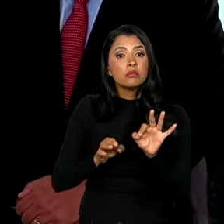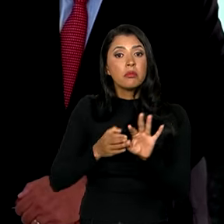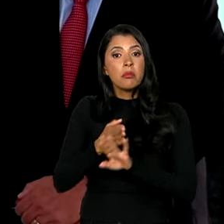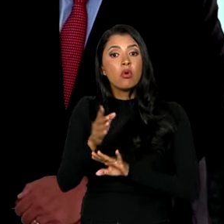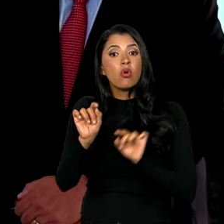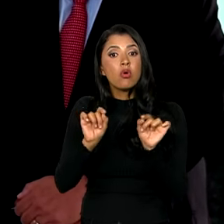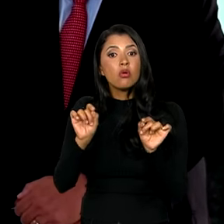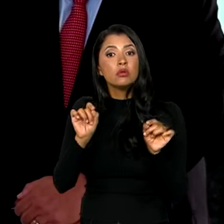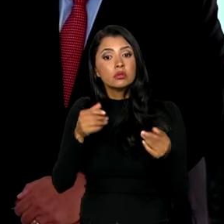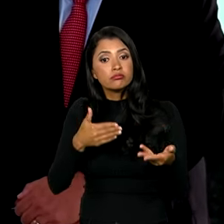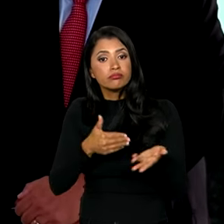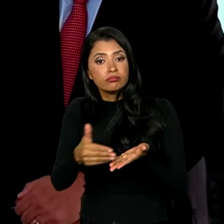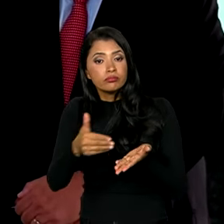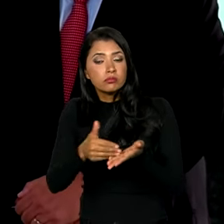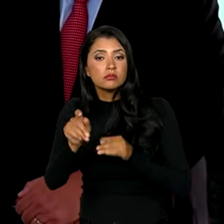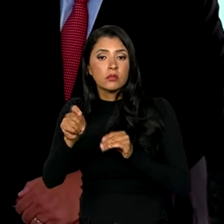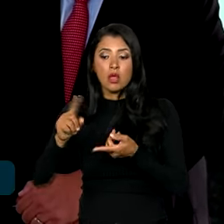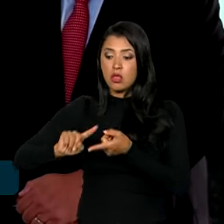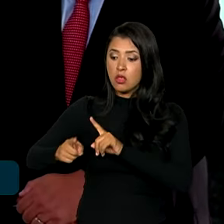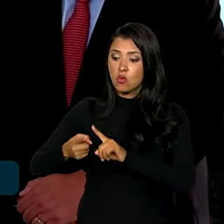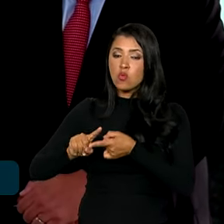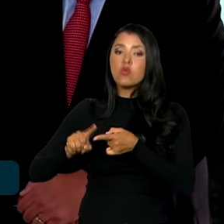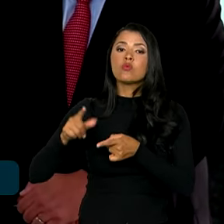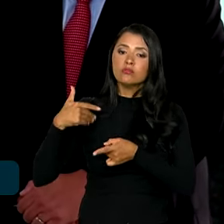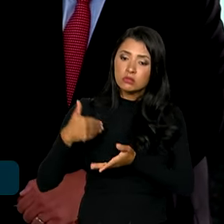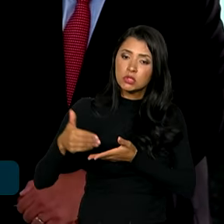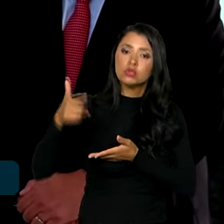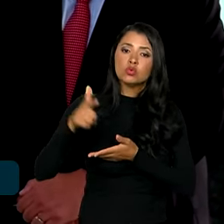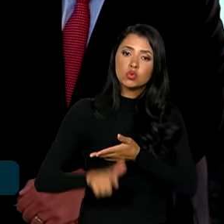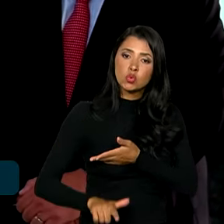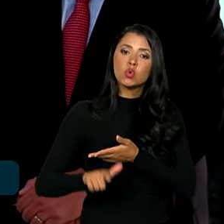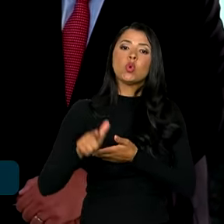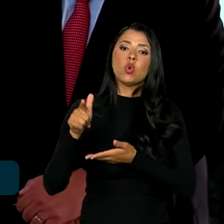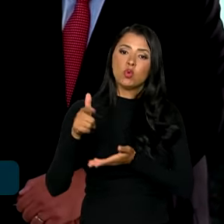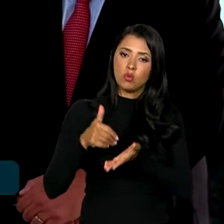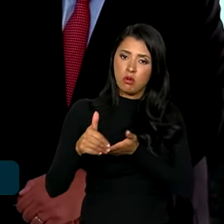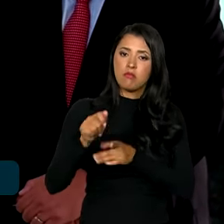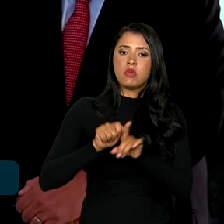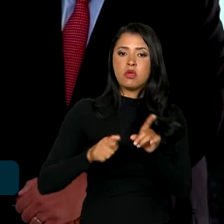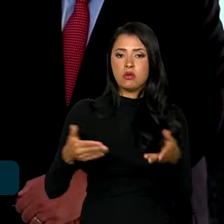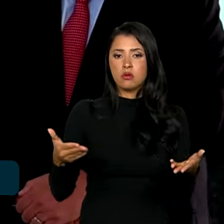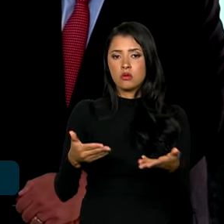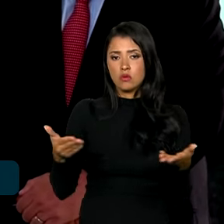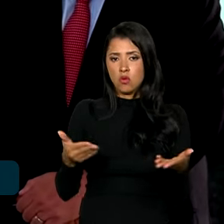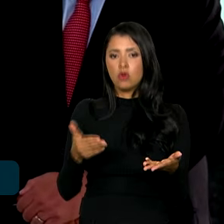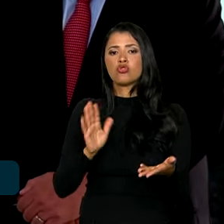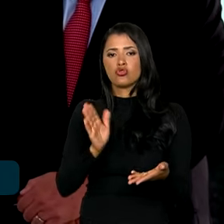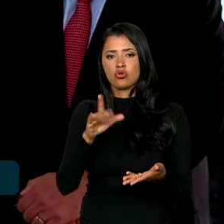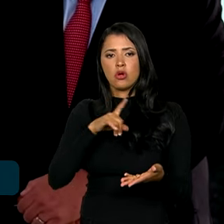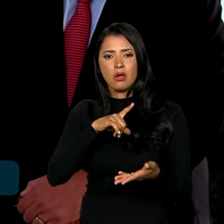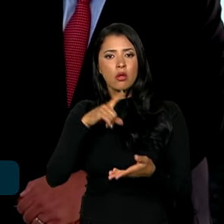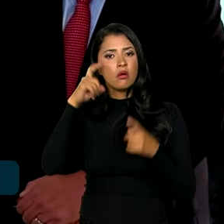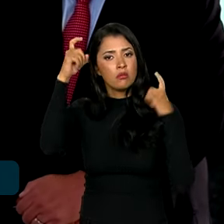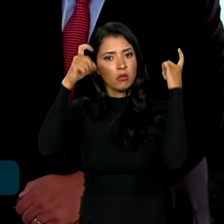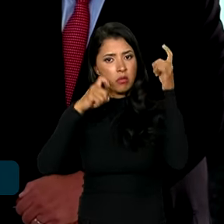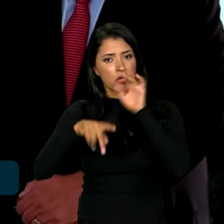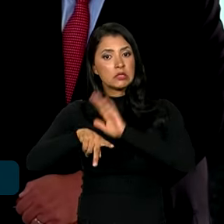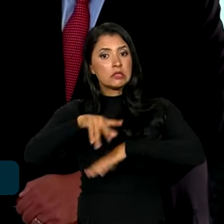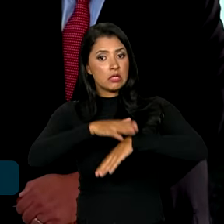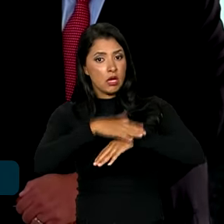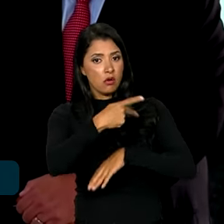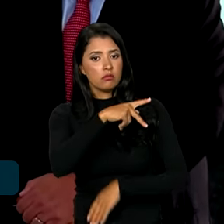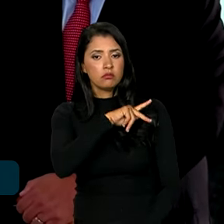as renegociações a partir já ainda desse mês. Portanto, a preocupação do presidente é da